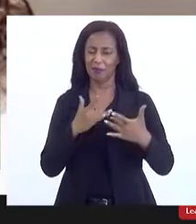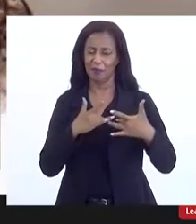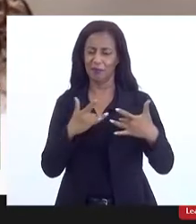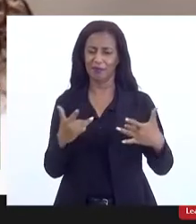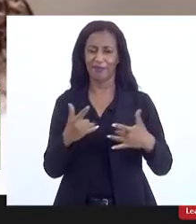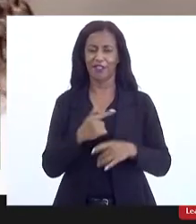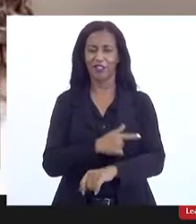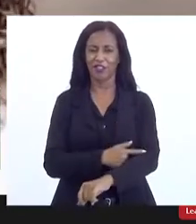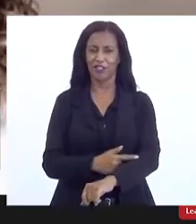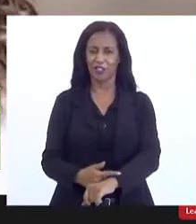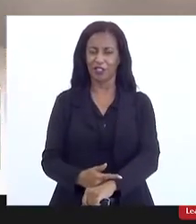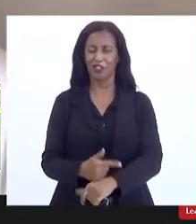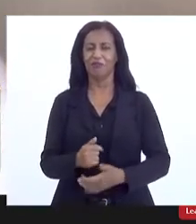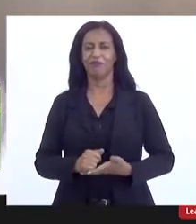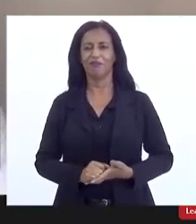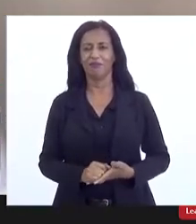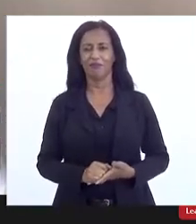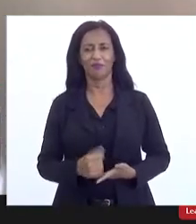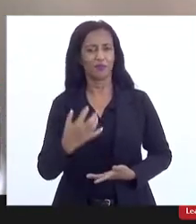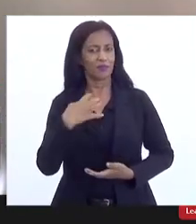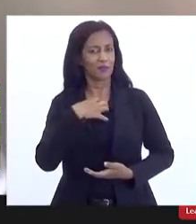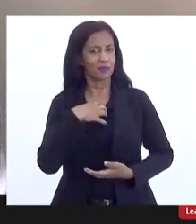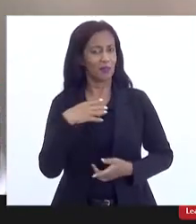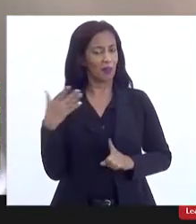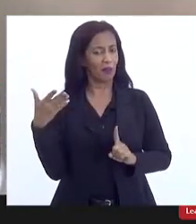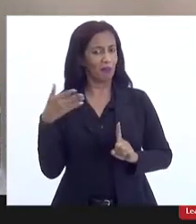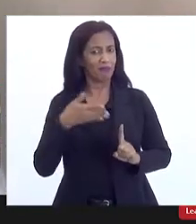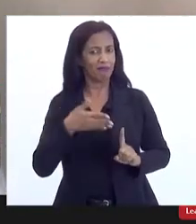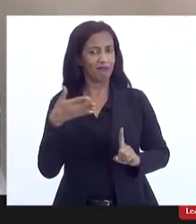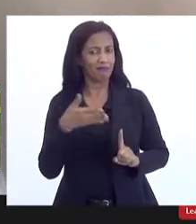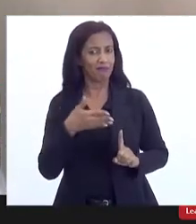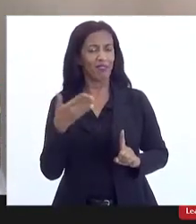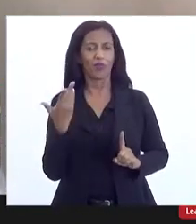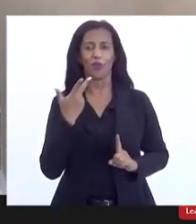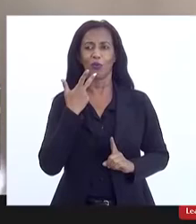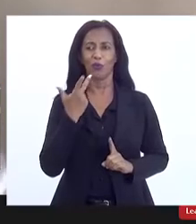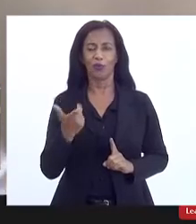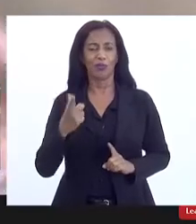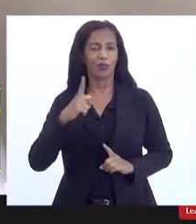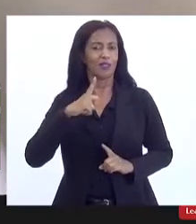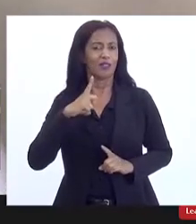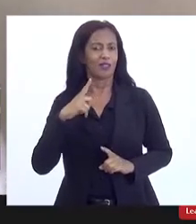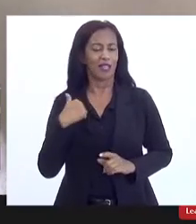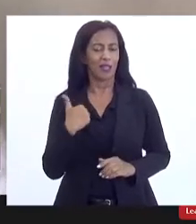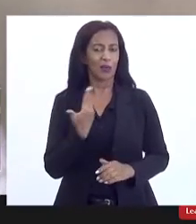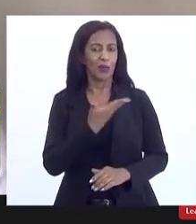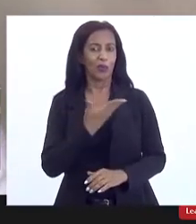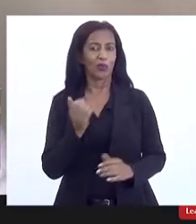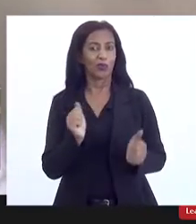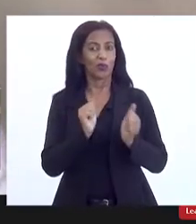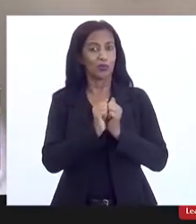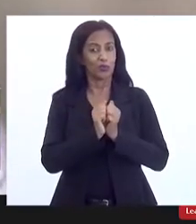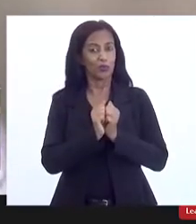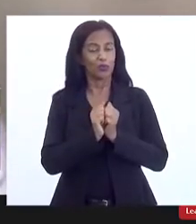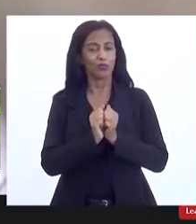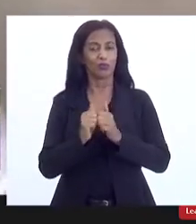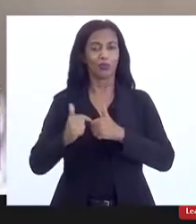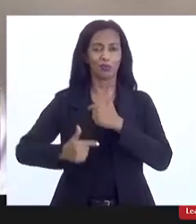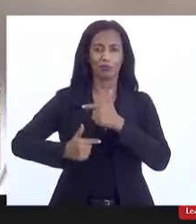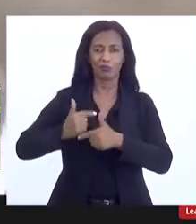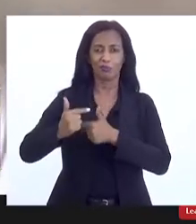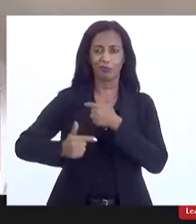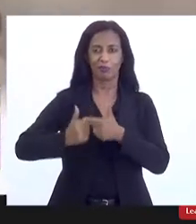muito gentil. Me sinto muito referenciada, né, quando tenho ao meu lado, na construção cotidiana da